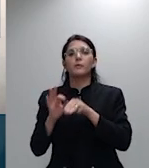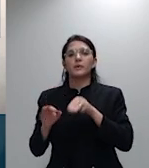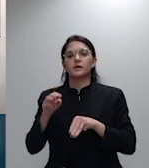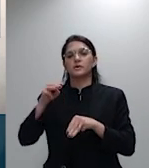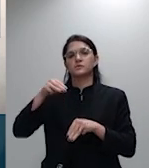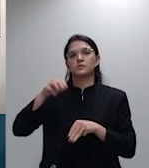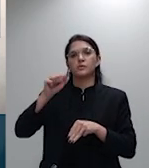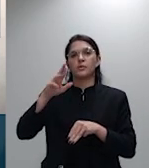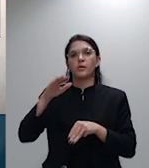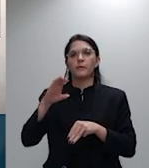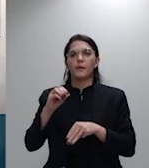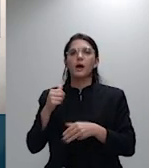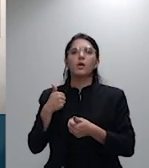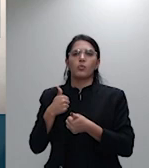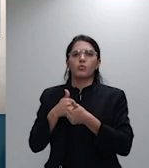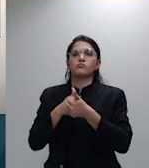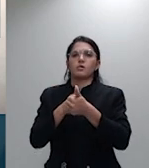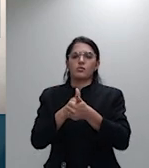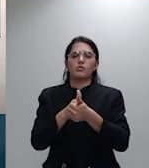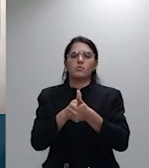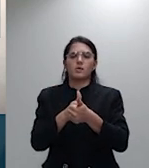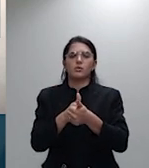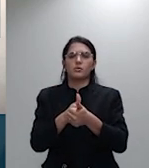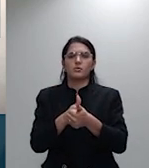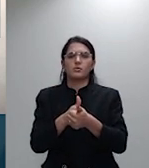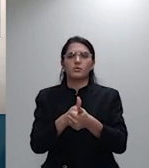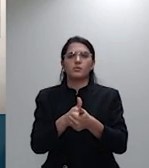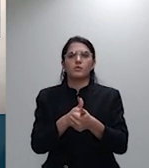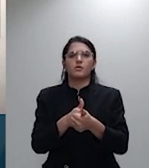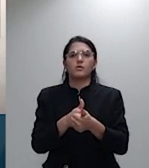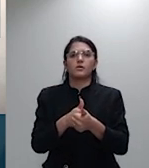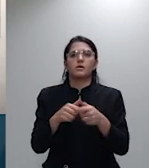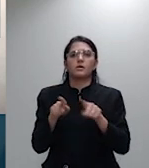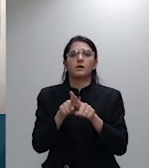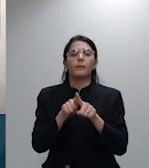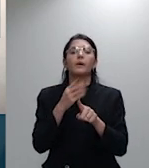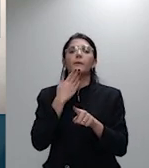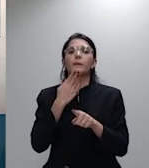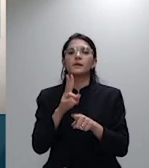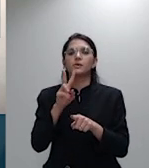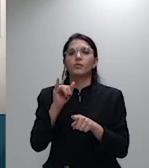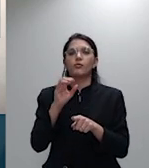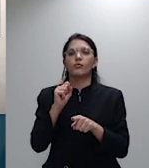relator e pediu vista ao ministro Salomão que tem a palavra